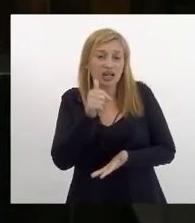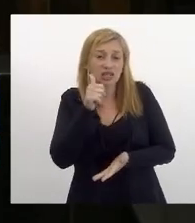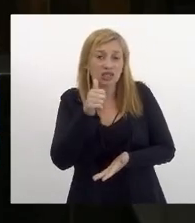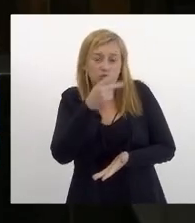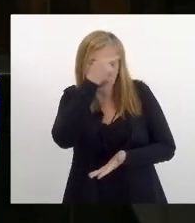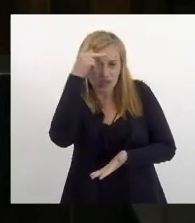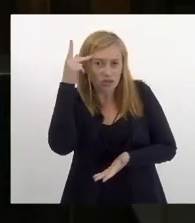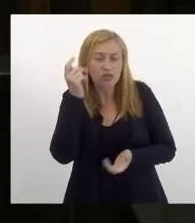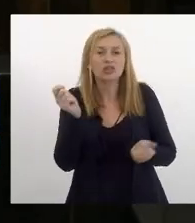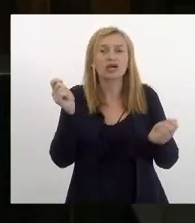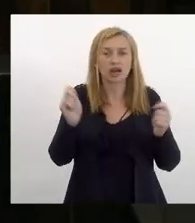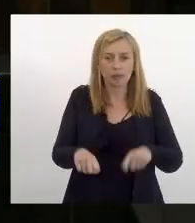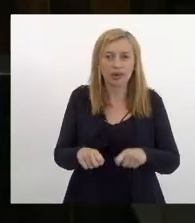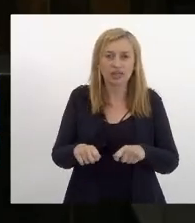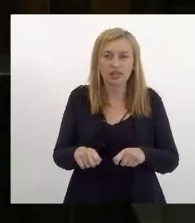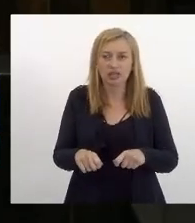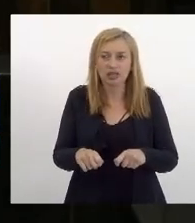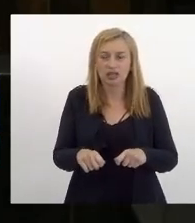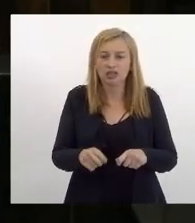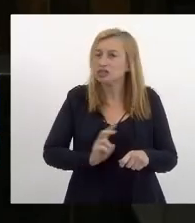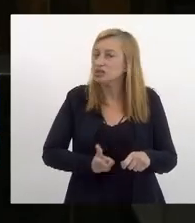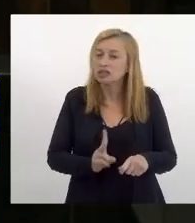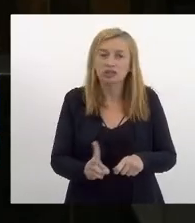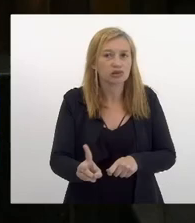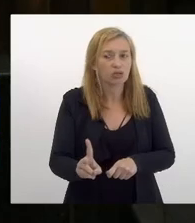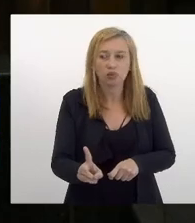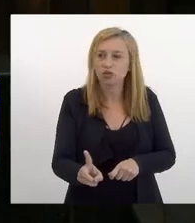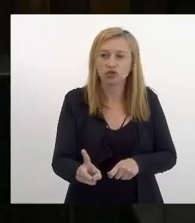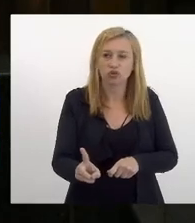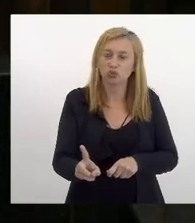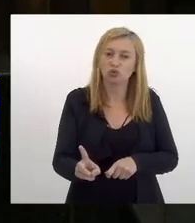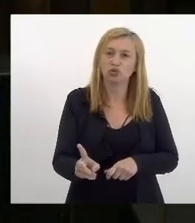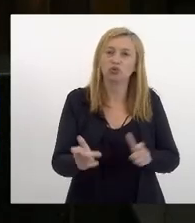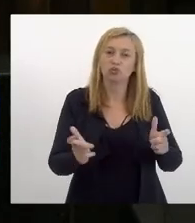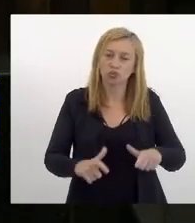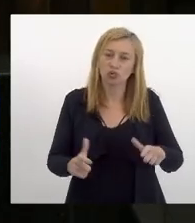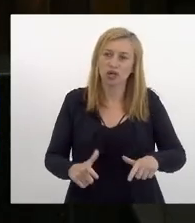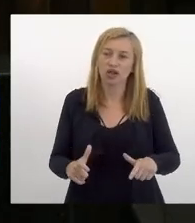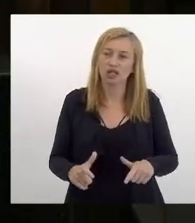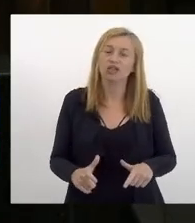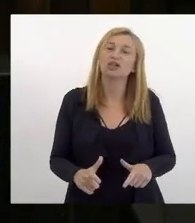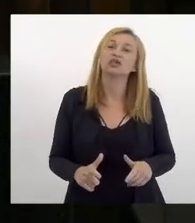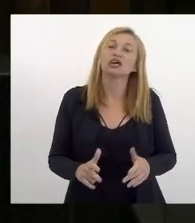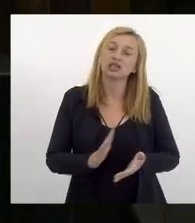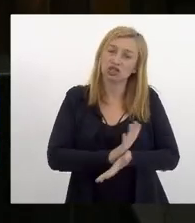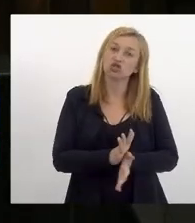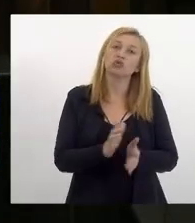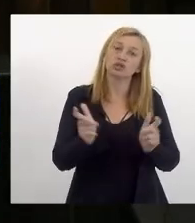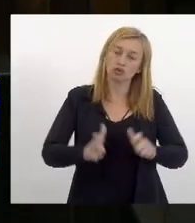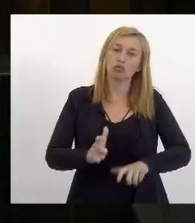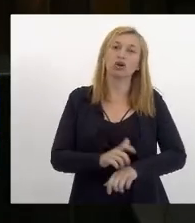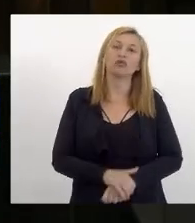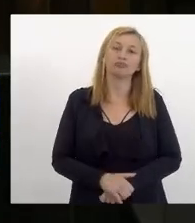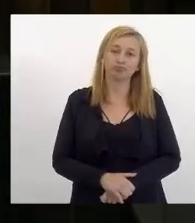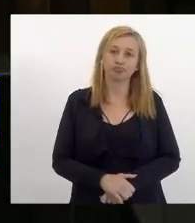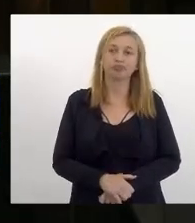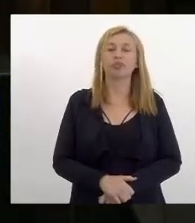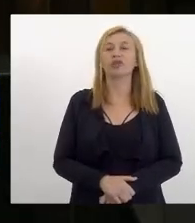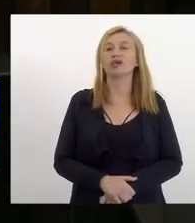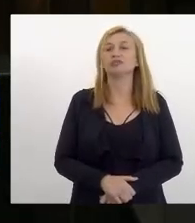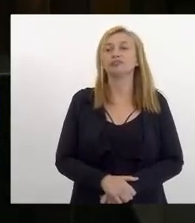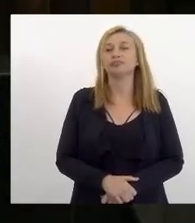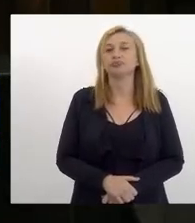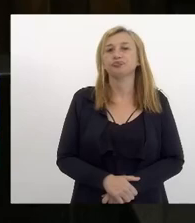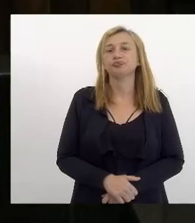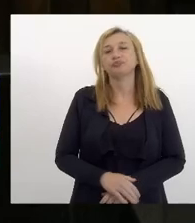extremamente capacitadas não permaneçam naquele órgão isso significa a destruição daquele órgão então a gente estabeleceu